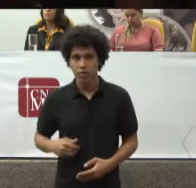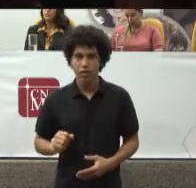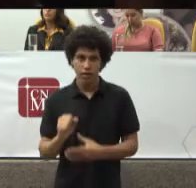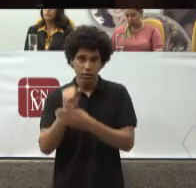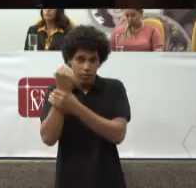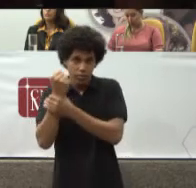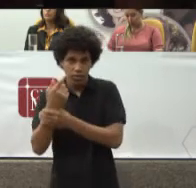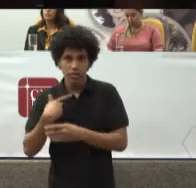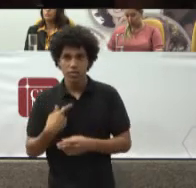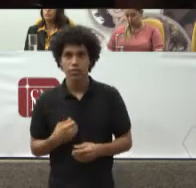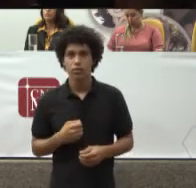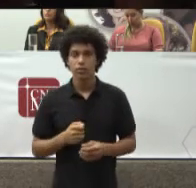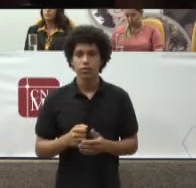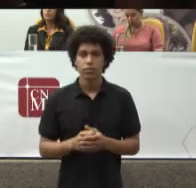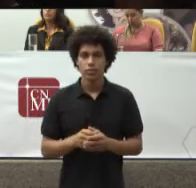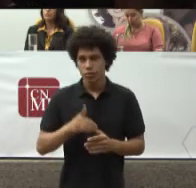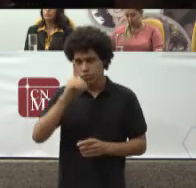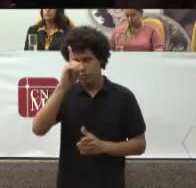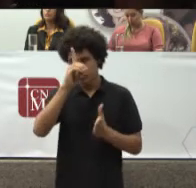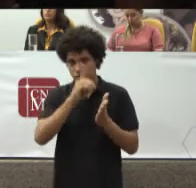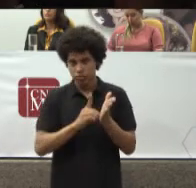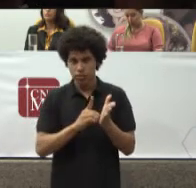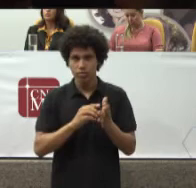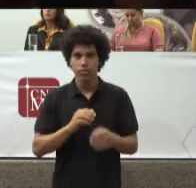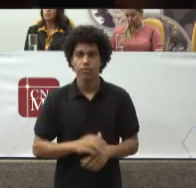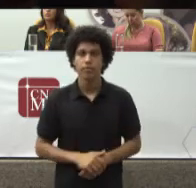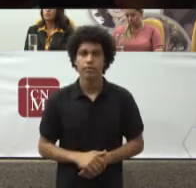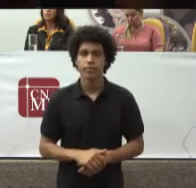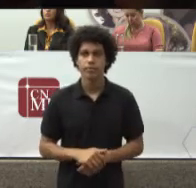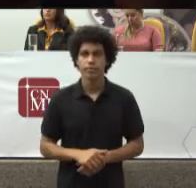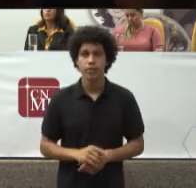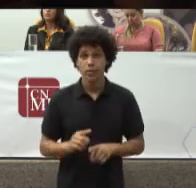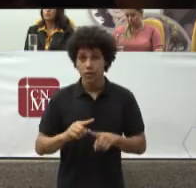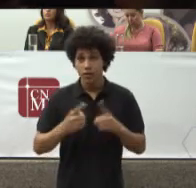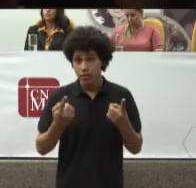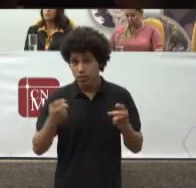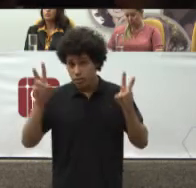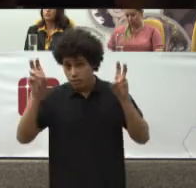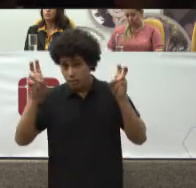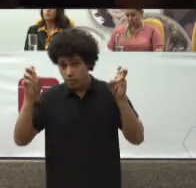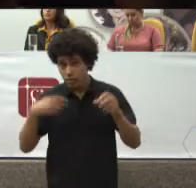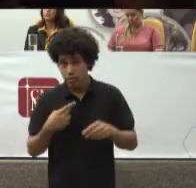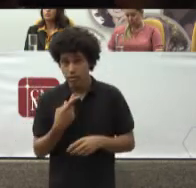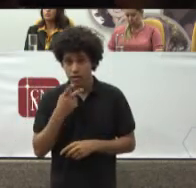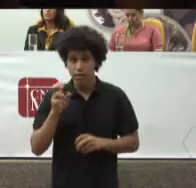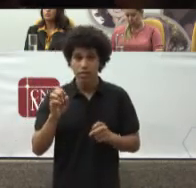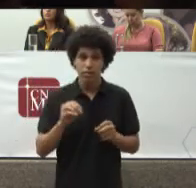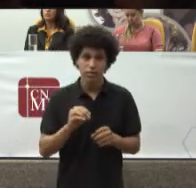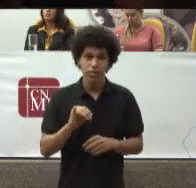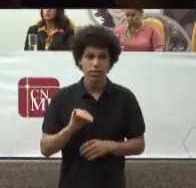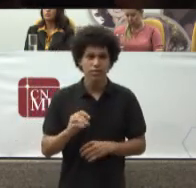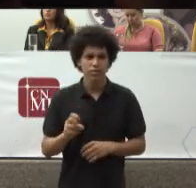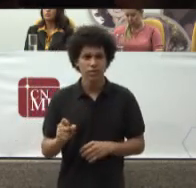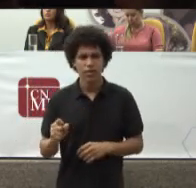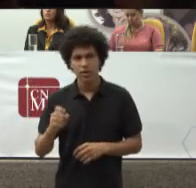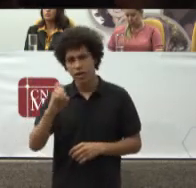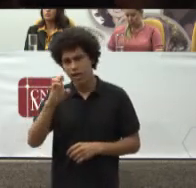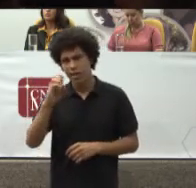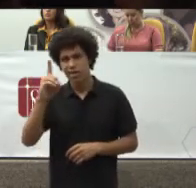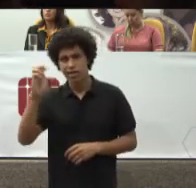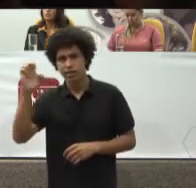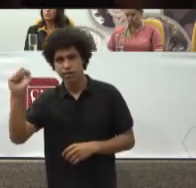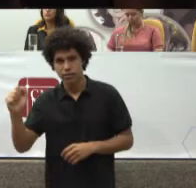do Estado Democrático De direito Portanto A questão Da discricionariedade Também Vem Nos